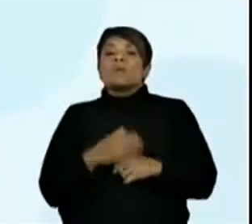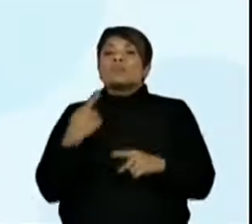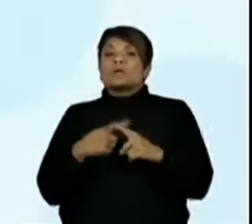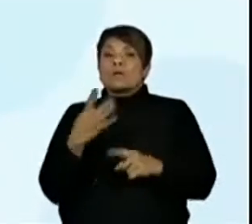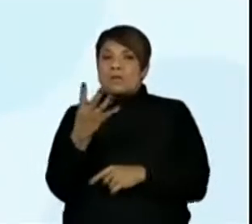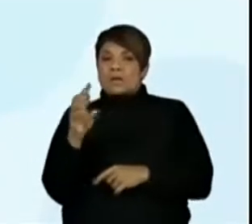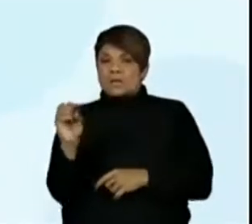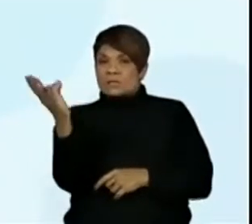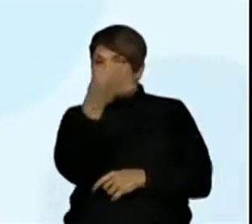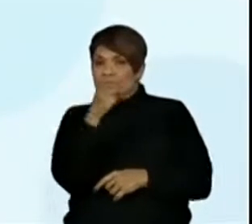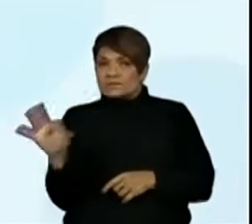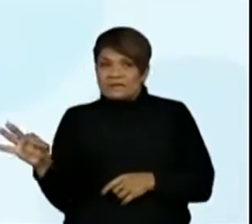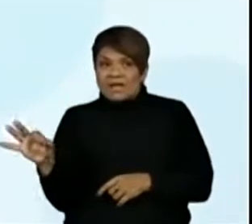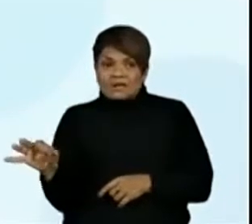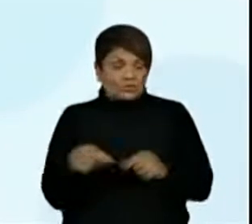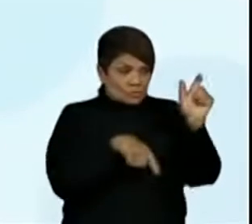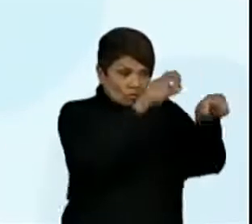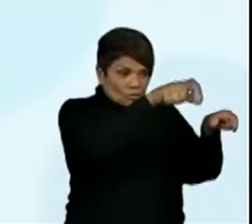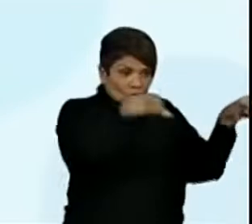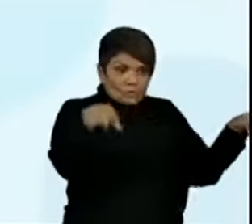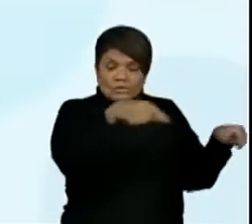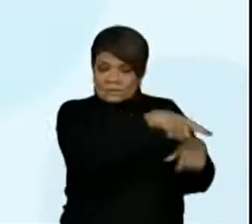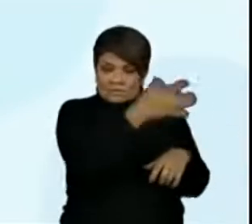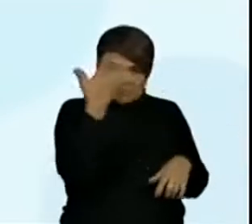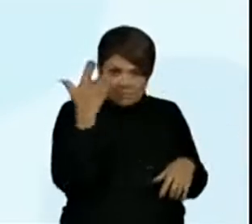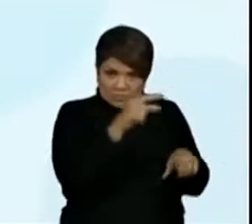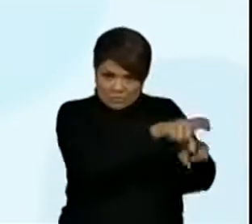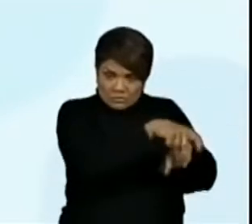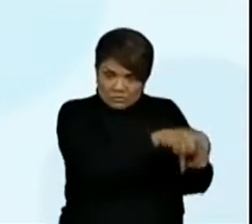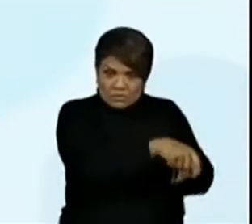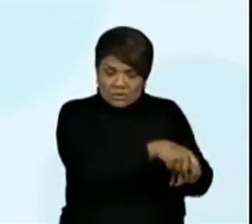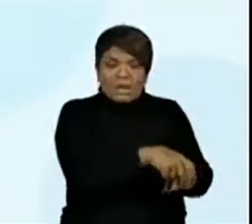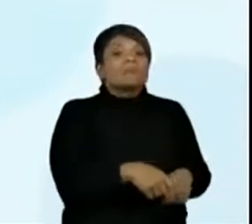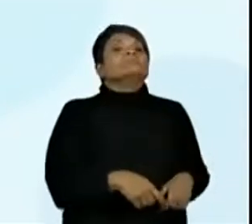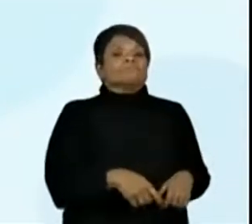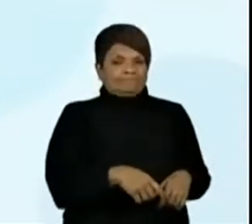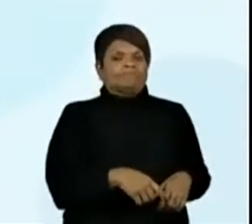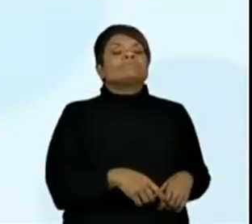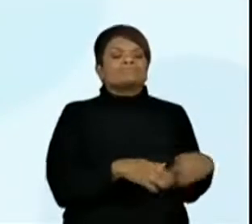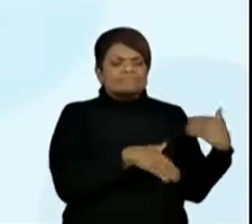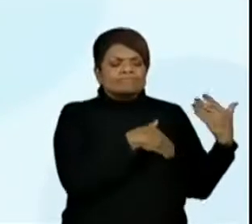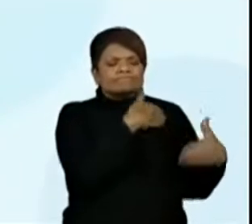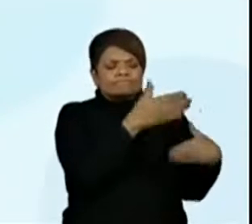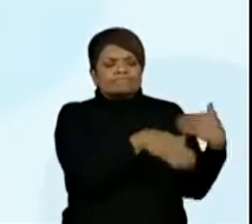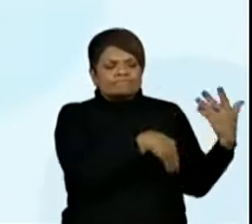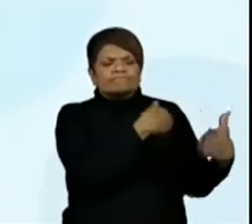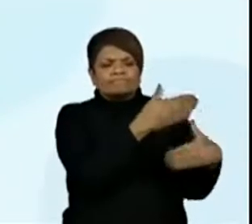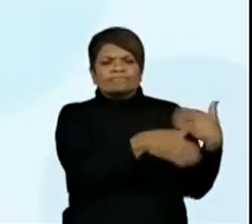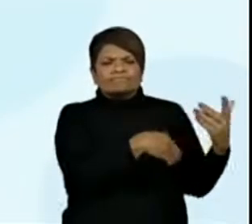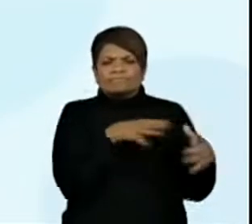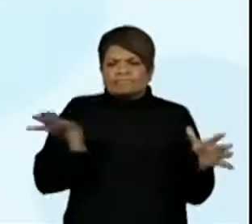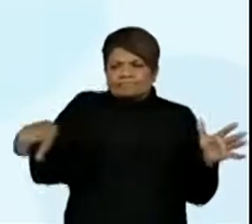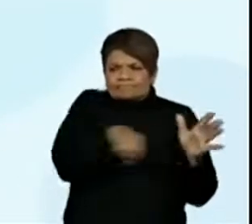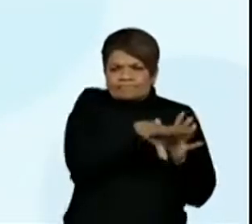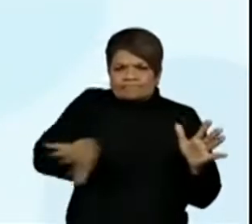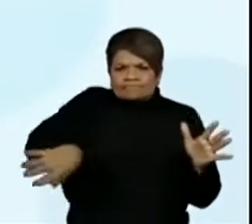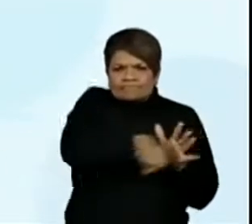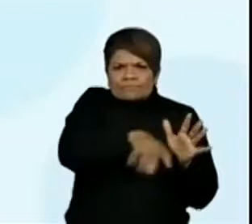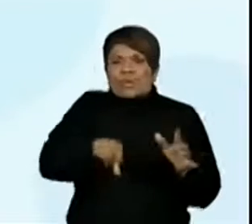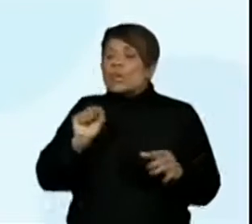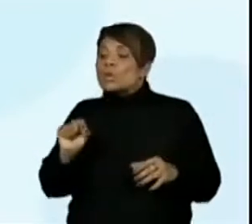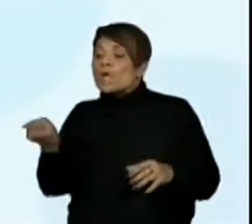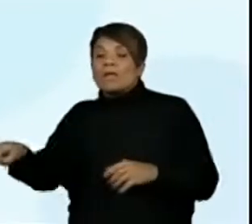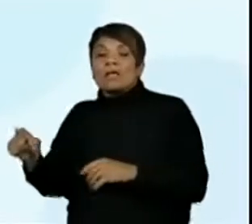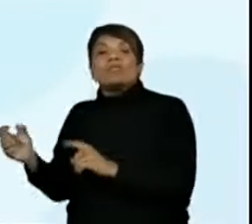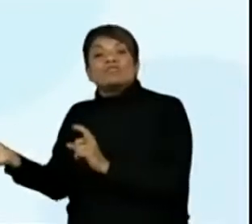40% dos produtores disseram que vem usando essas novas tecnologias,